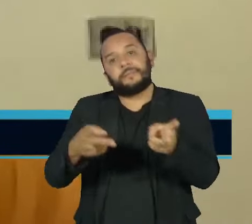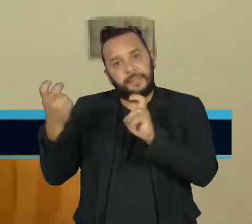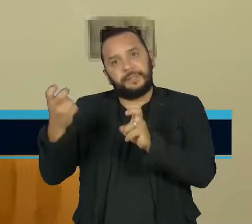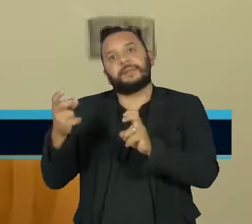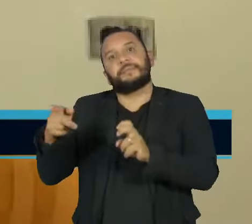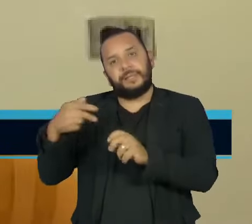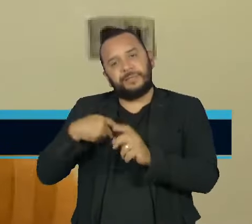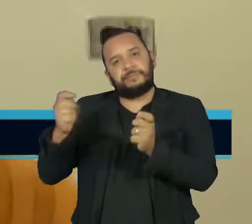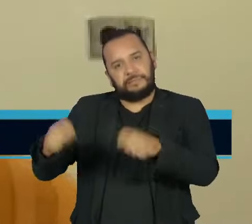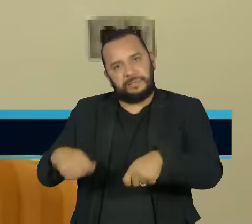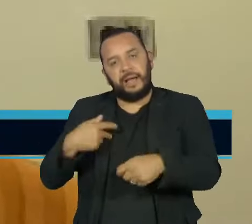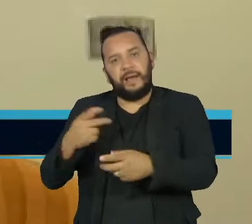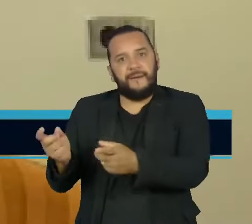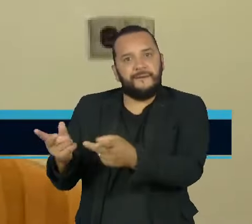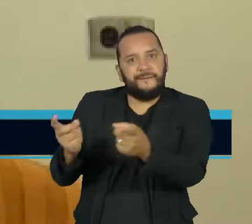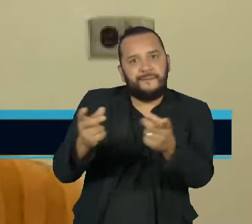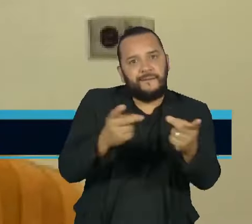aí um nicho de mercado que elas podem ocupar.